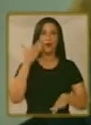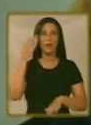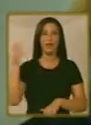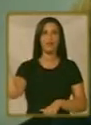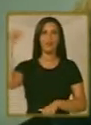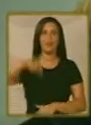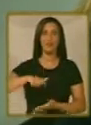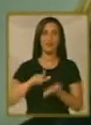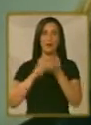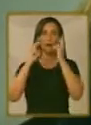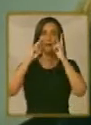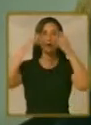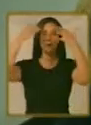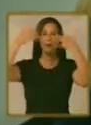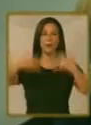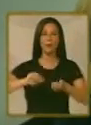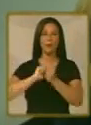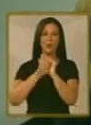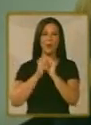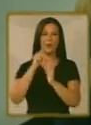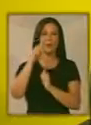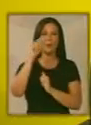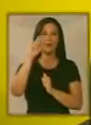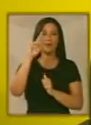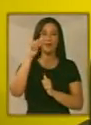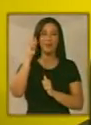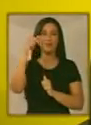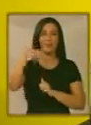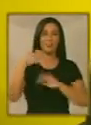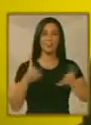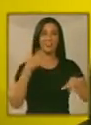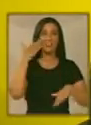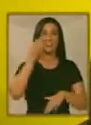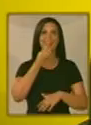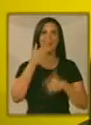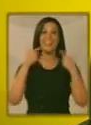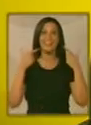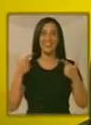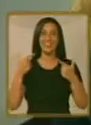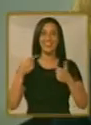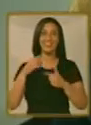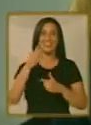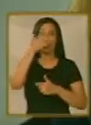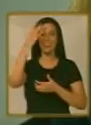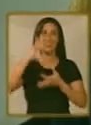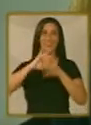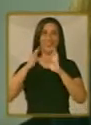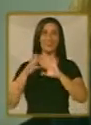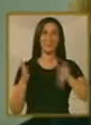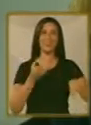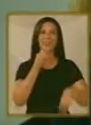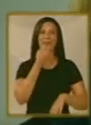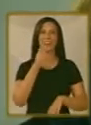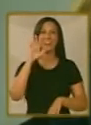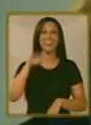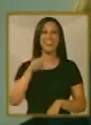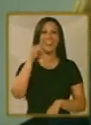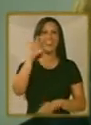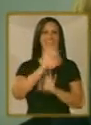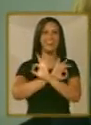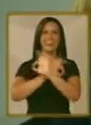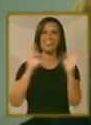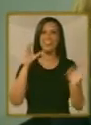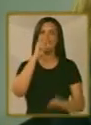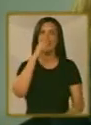obrigada por sua participação aqui no nosso jornal. Eu que agradeço e boa sorte para os Paralimpíadas. E para você, uma boa tarde e um